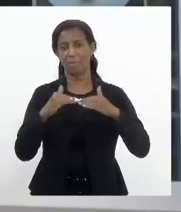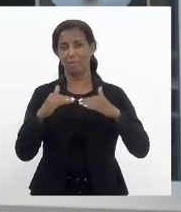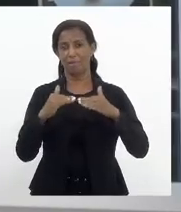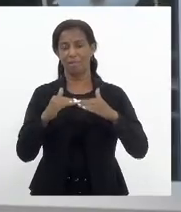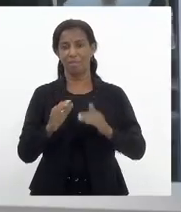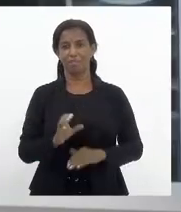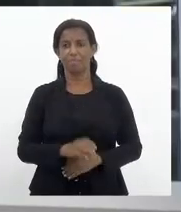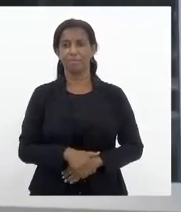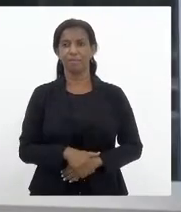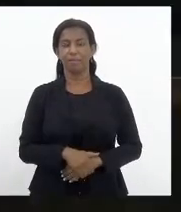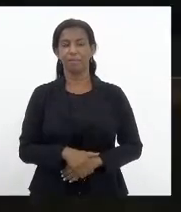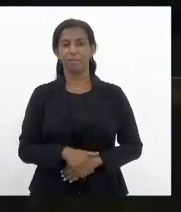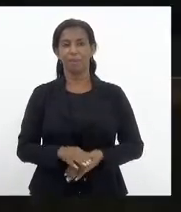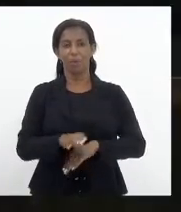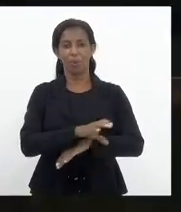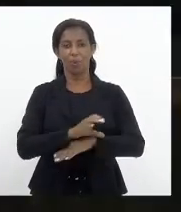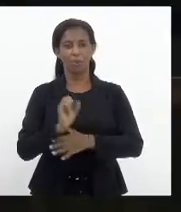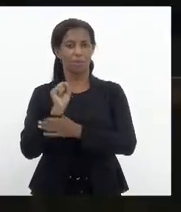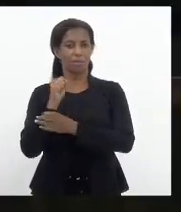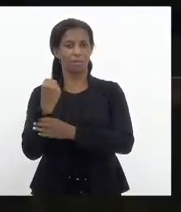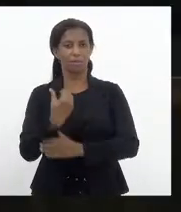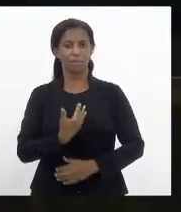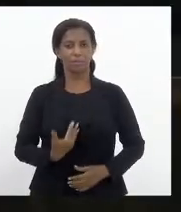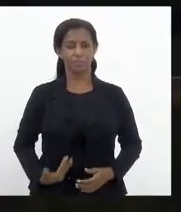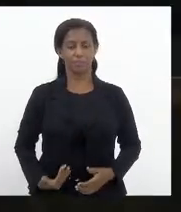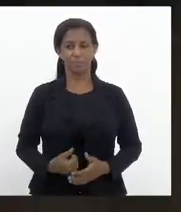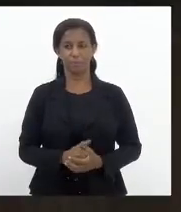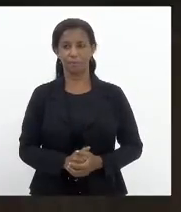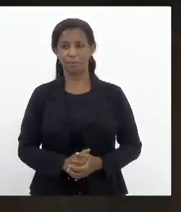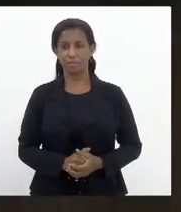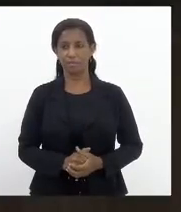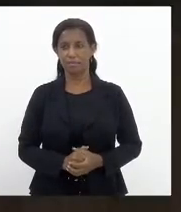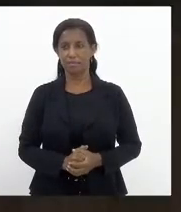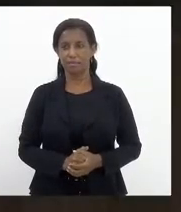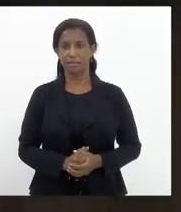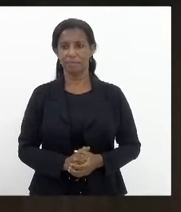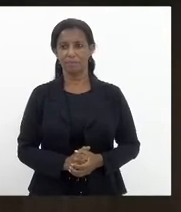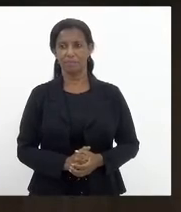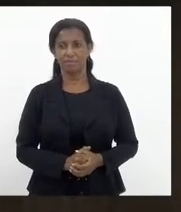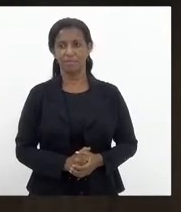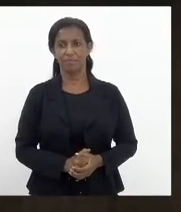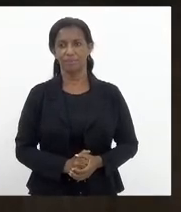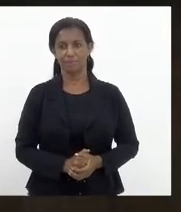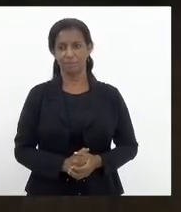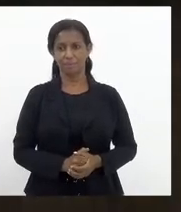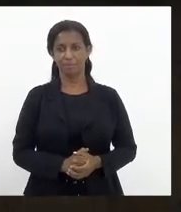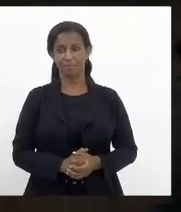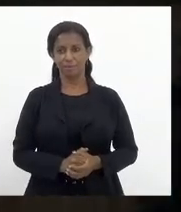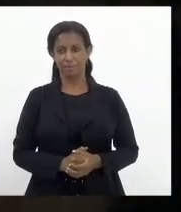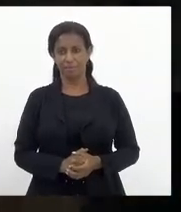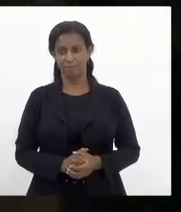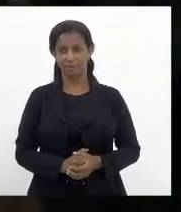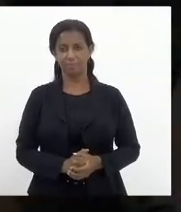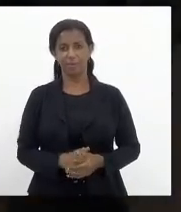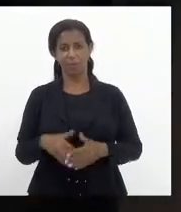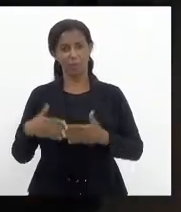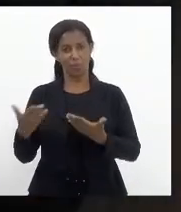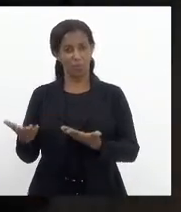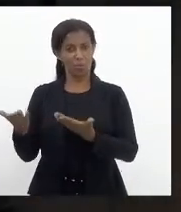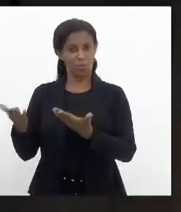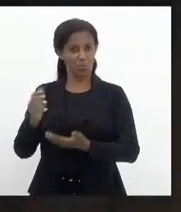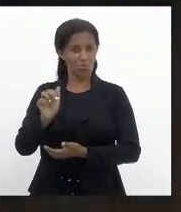Pela comissão de segurança pública. Com a sua vênia, presidente. Com o aval da